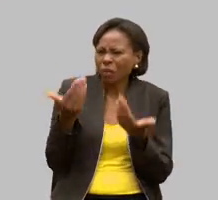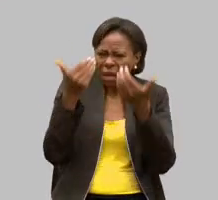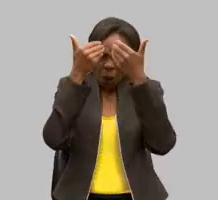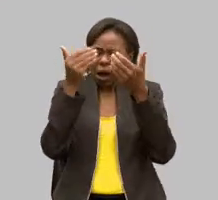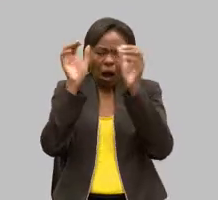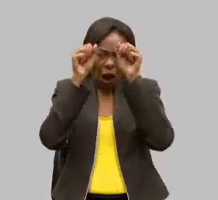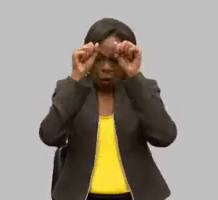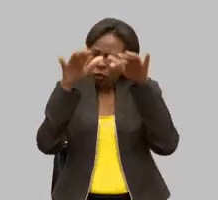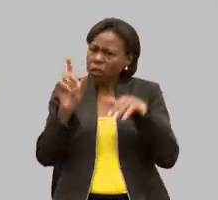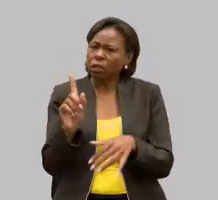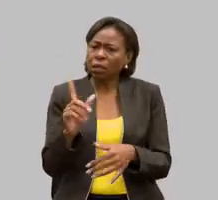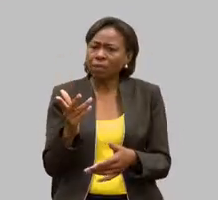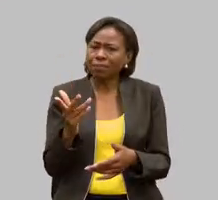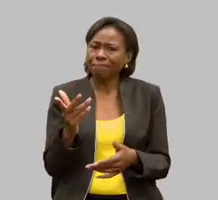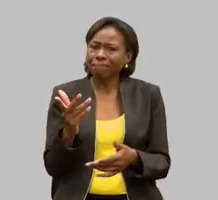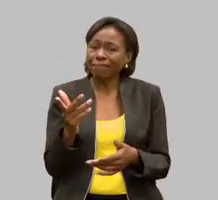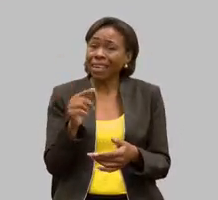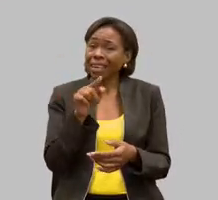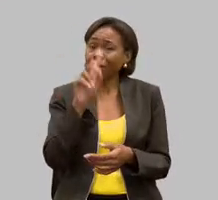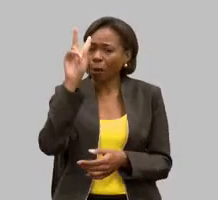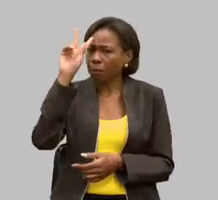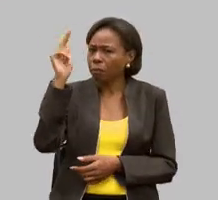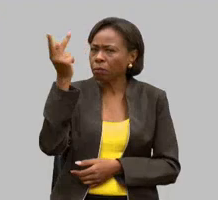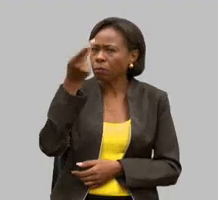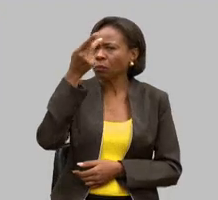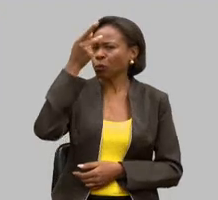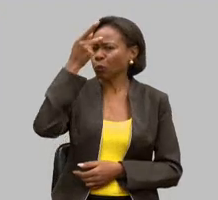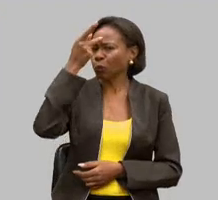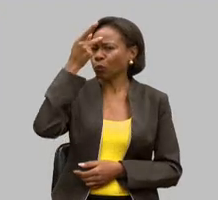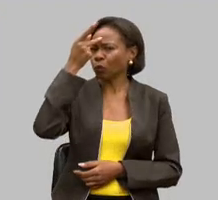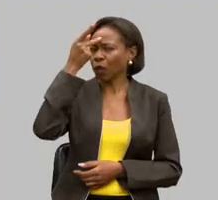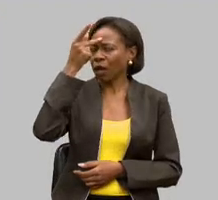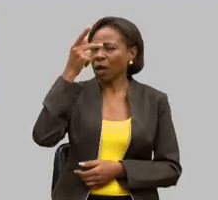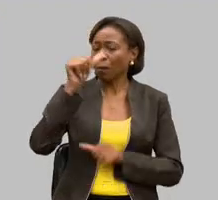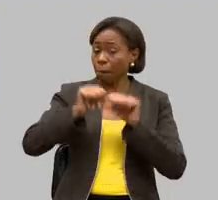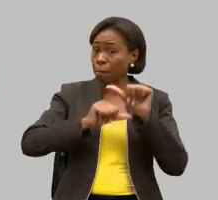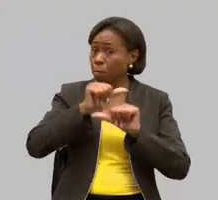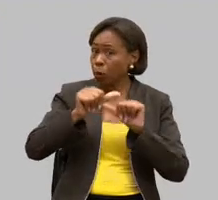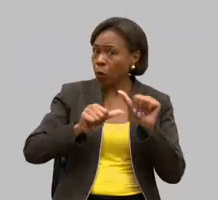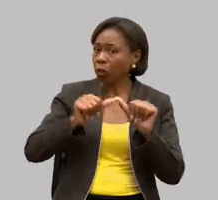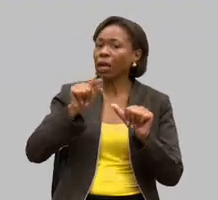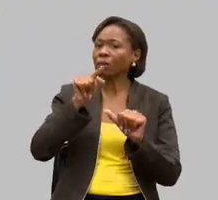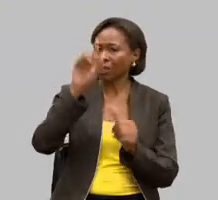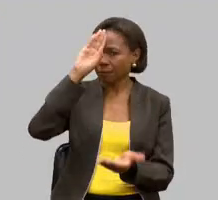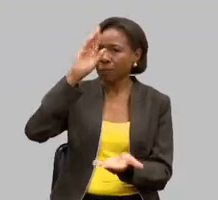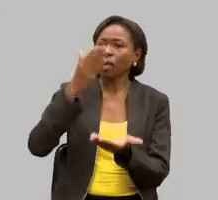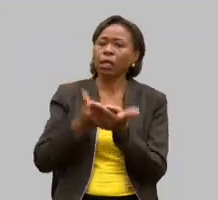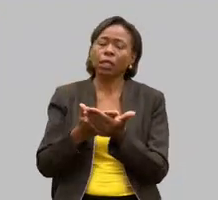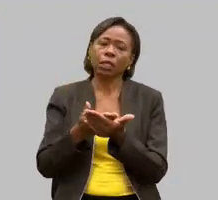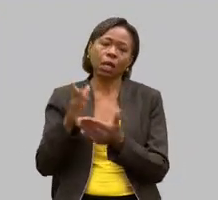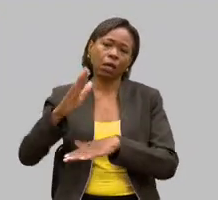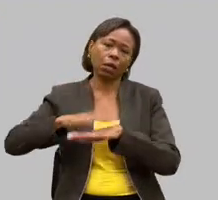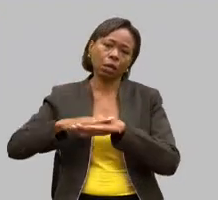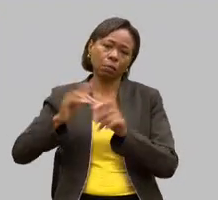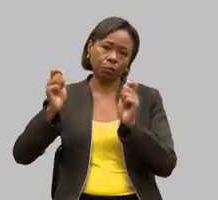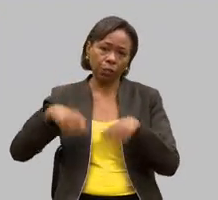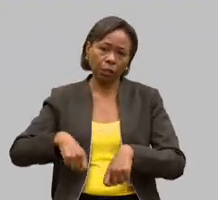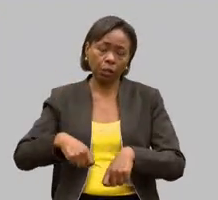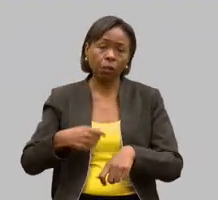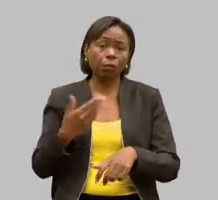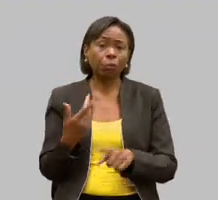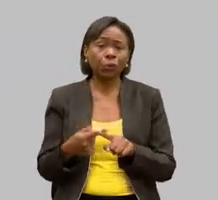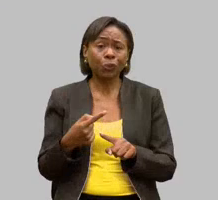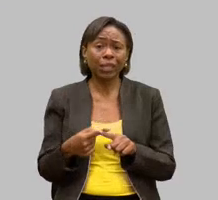concepção você acredita no potencial porque veja bem a dificuldade as limitações